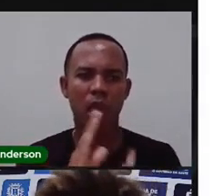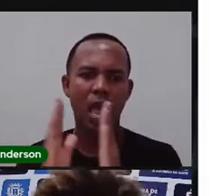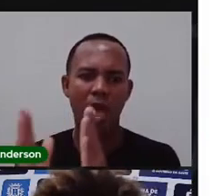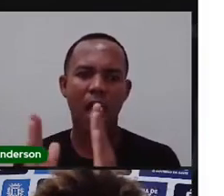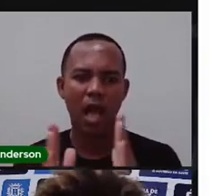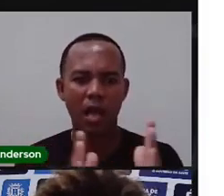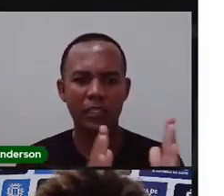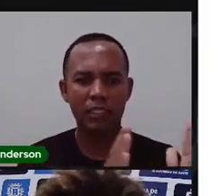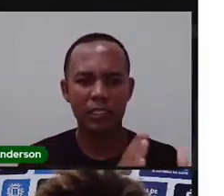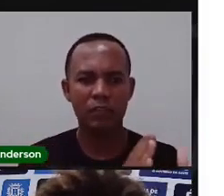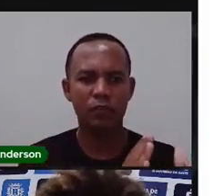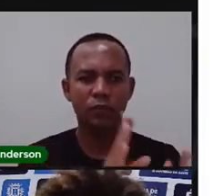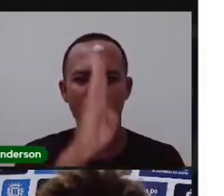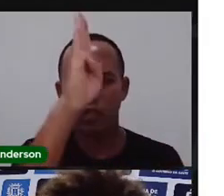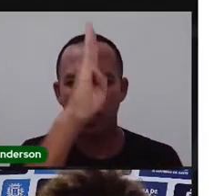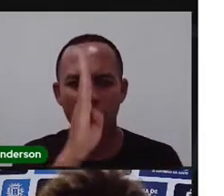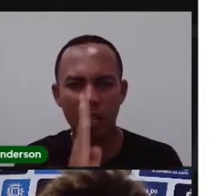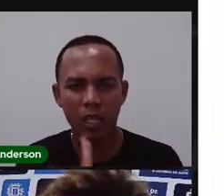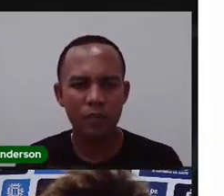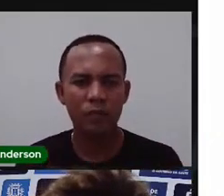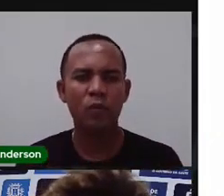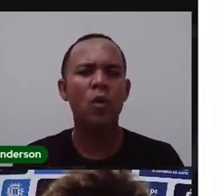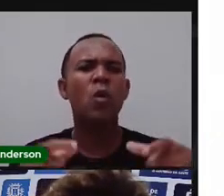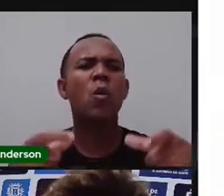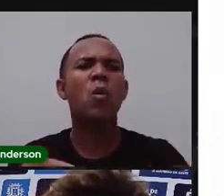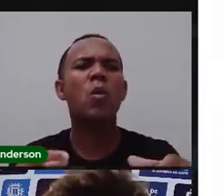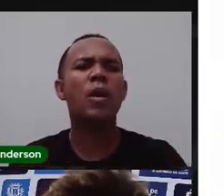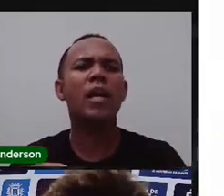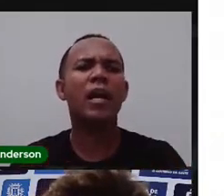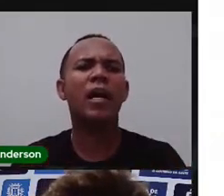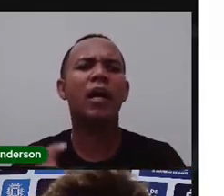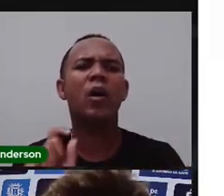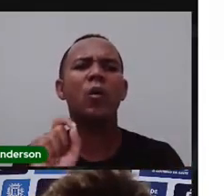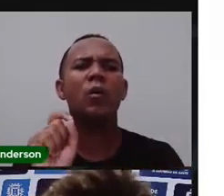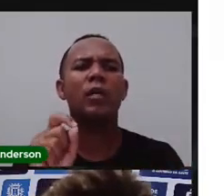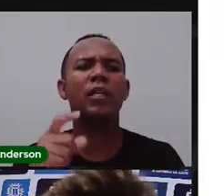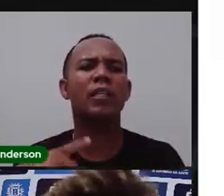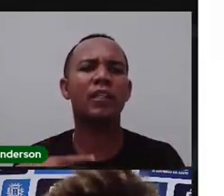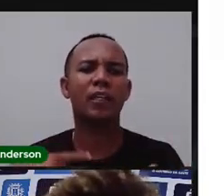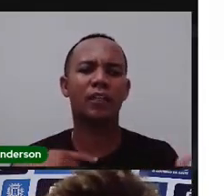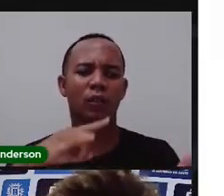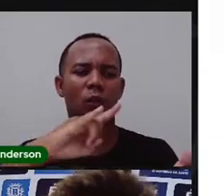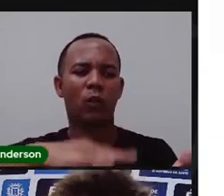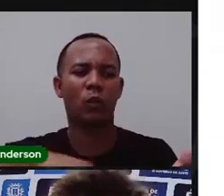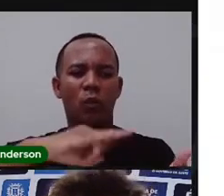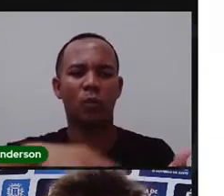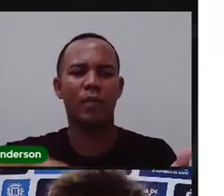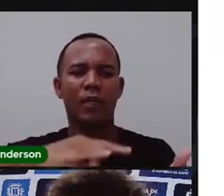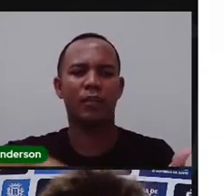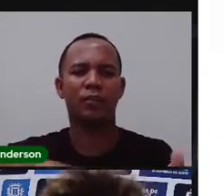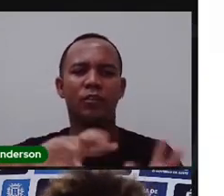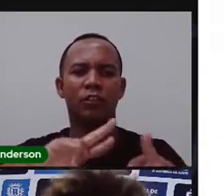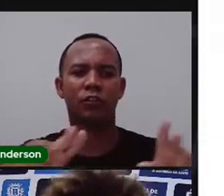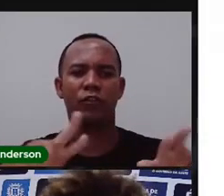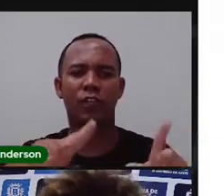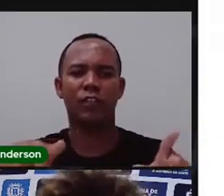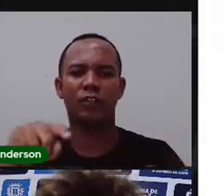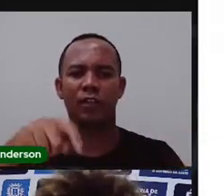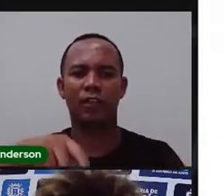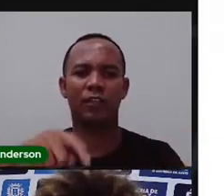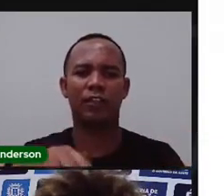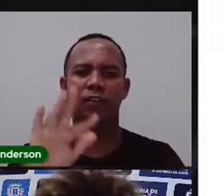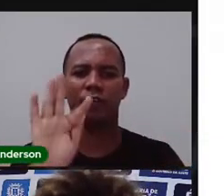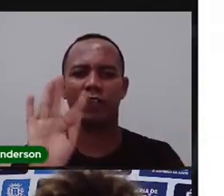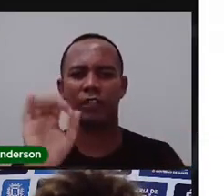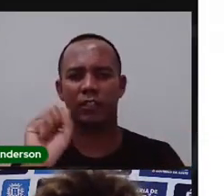E o que será que é um arquivo público? É um lugar onde ficam vários documentos do município que as pessoas